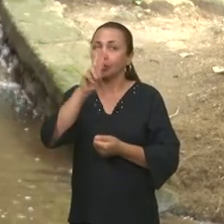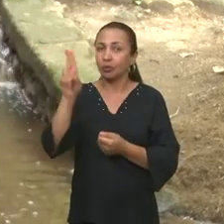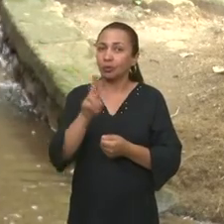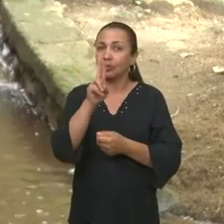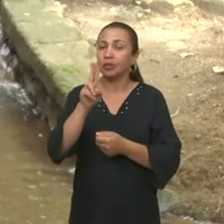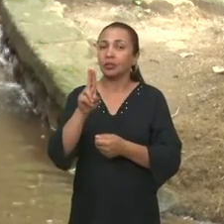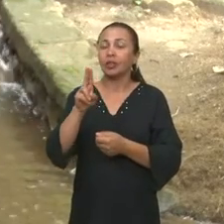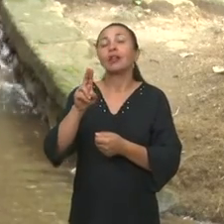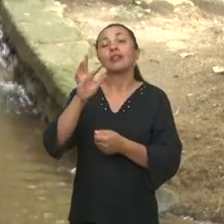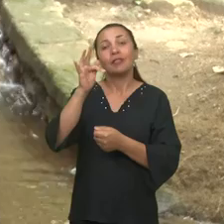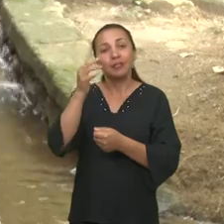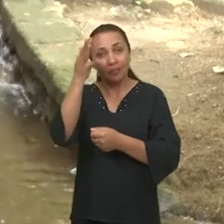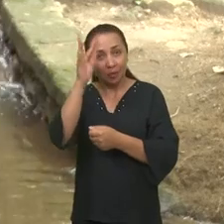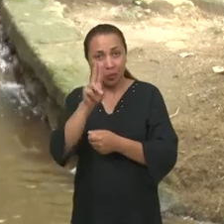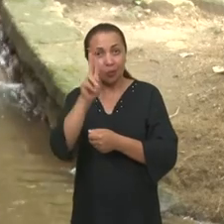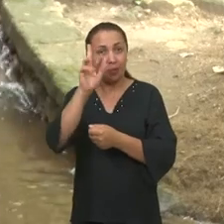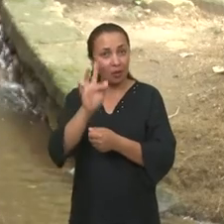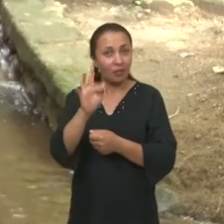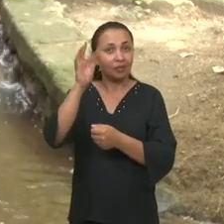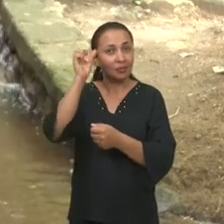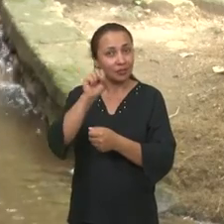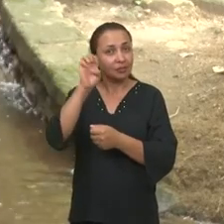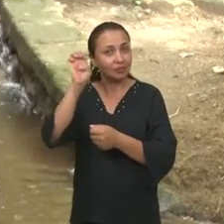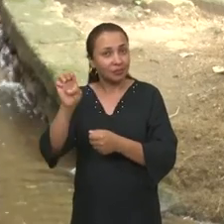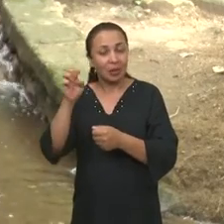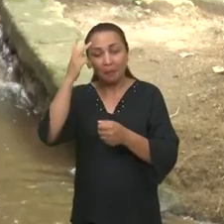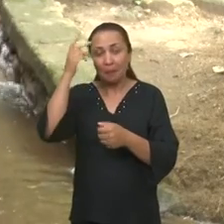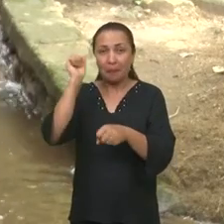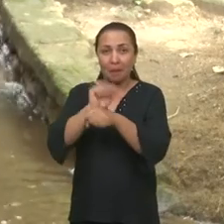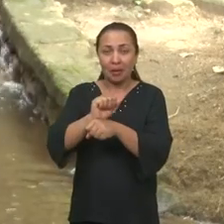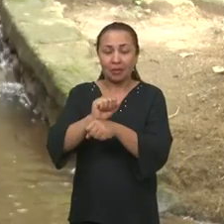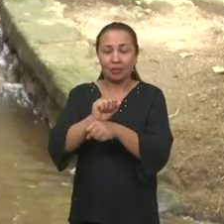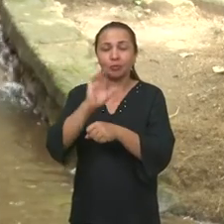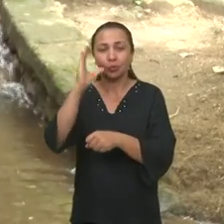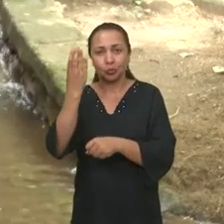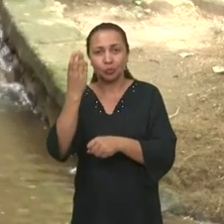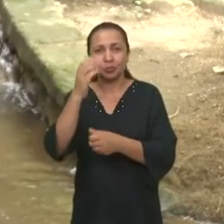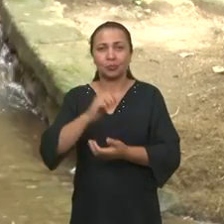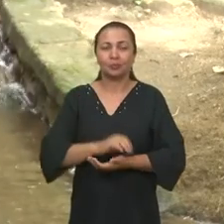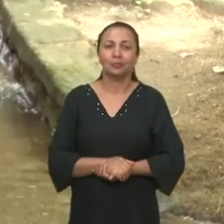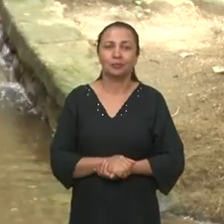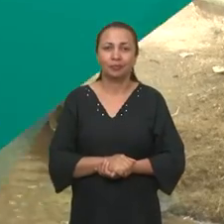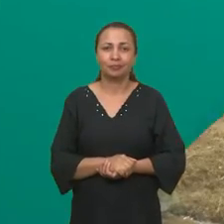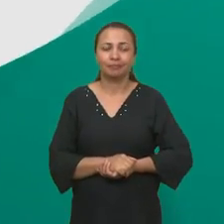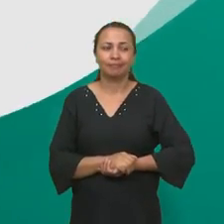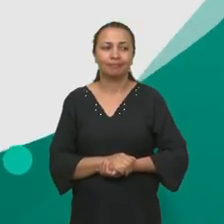Universidade Federal de Sergipe, a fim de propor medidas para neutralizar os seus efeitos.